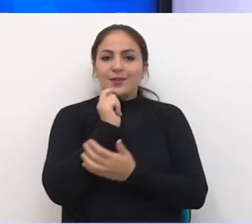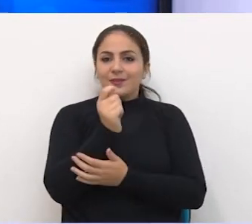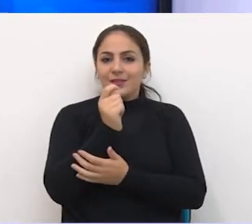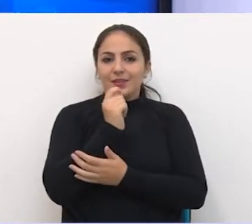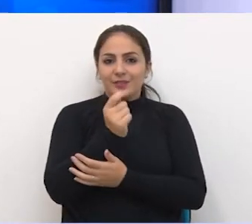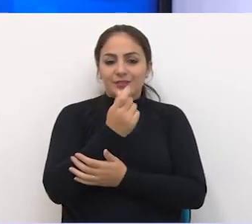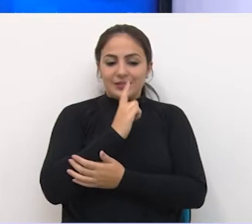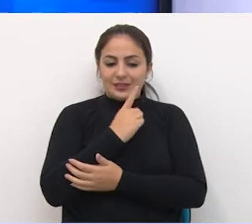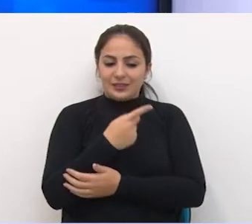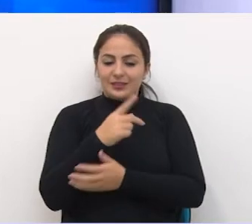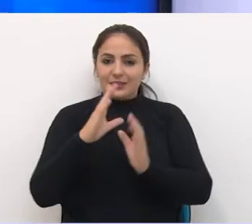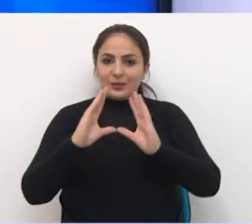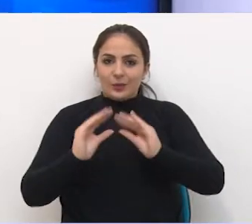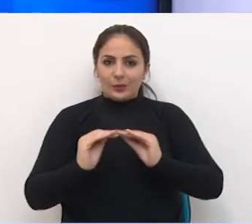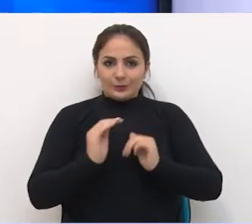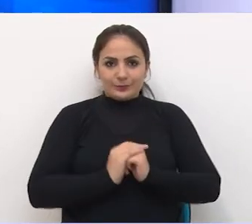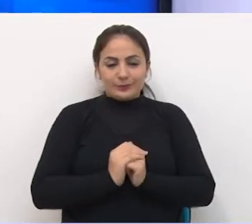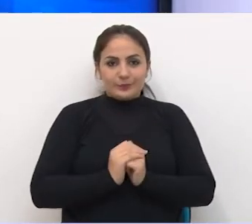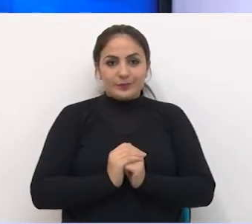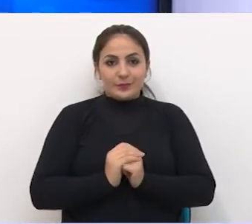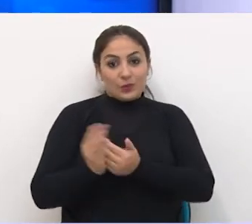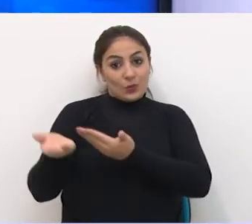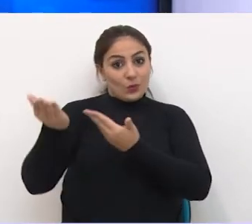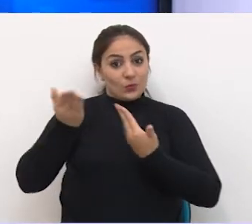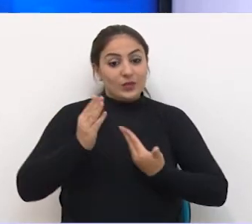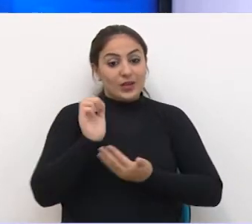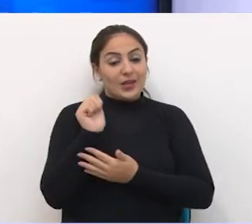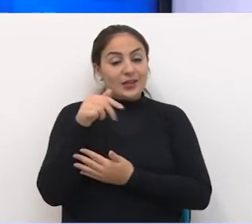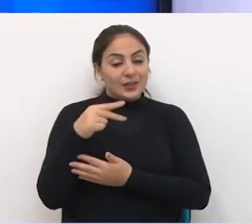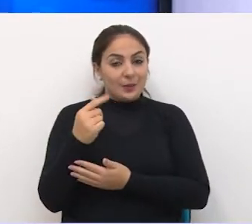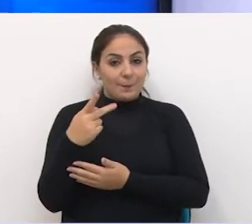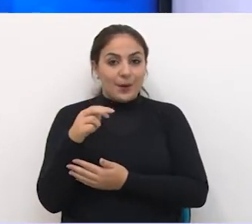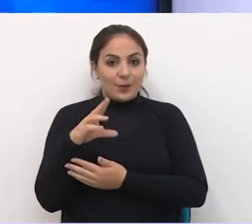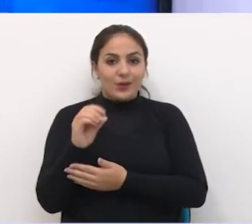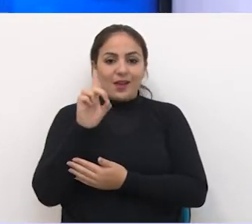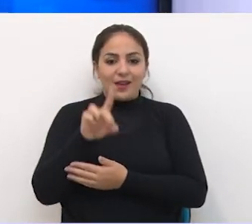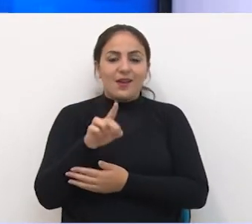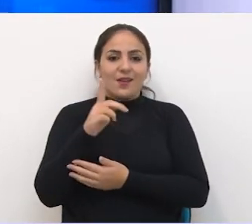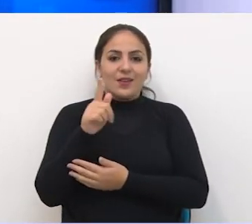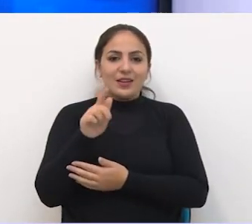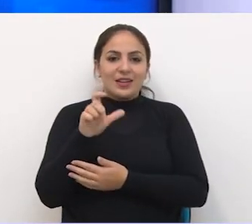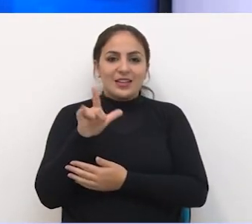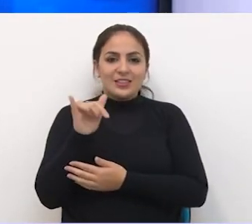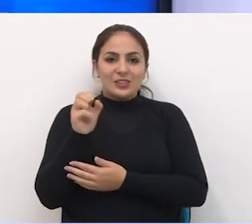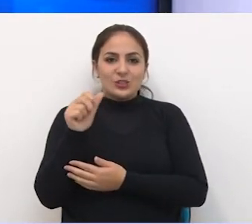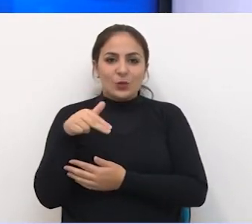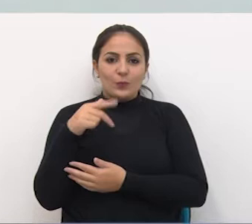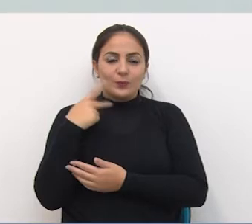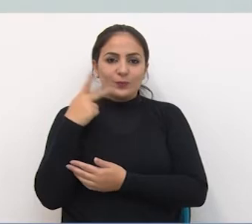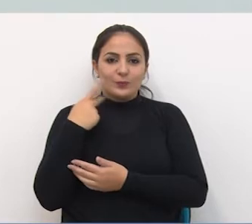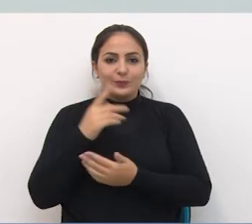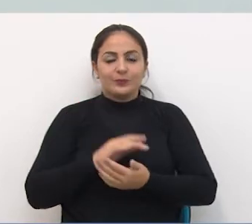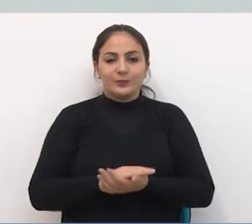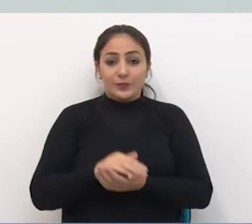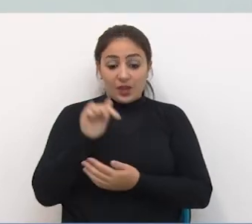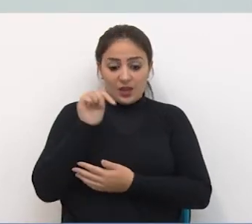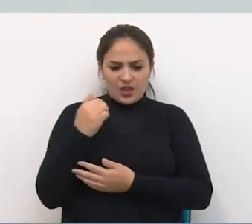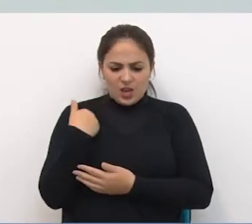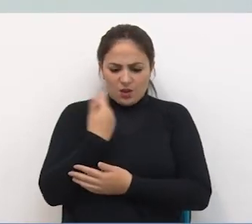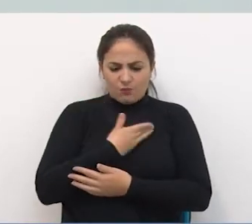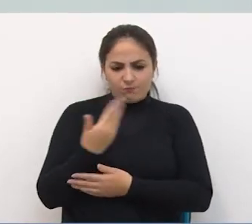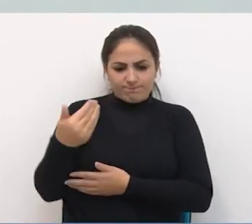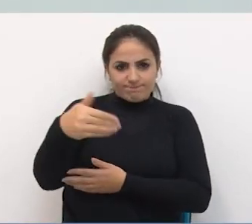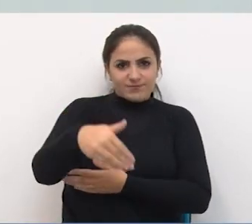Entrevista Que vai ao ar Esta noite O convidado De Ana Paula Kuenemann É o vereador Gleisson Com o Salter Aqui eu não vou